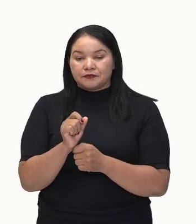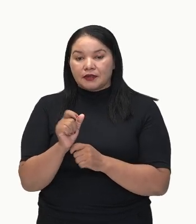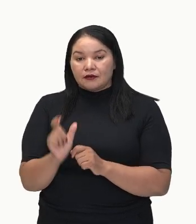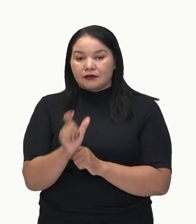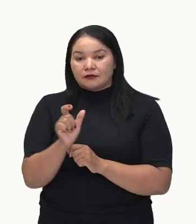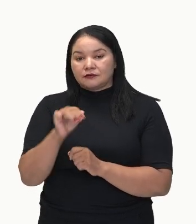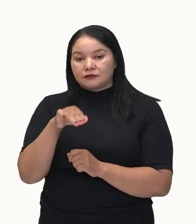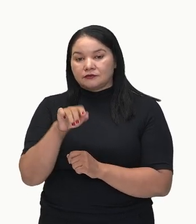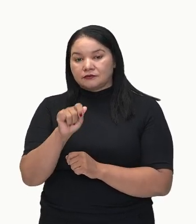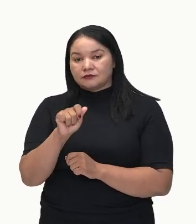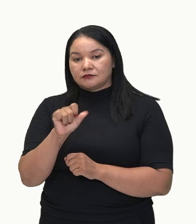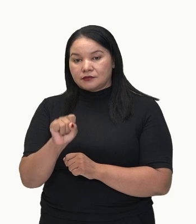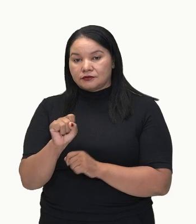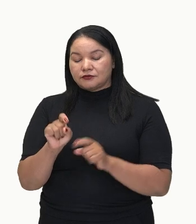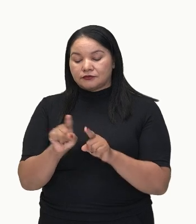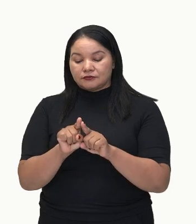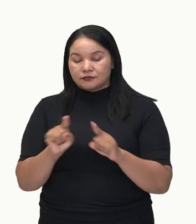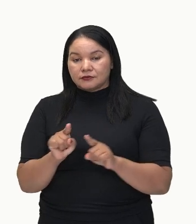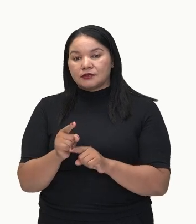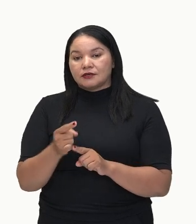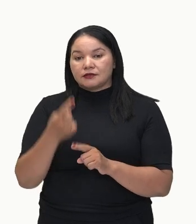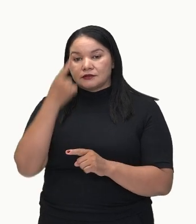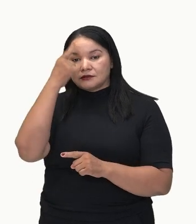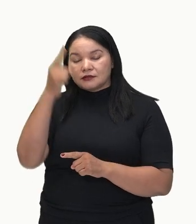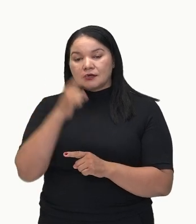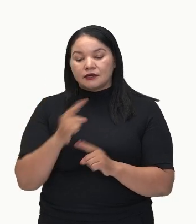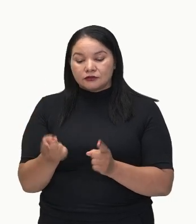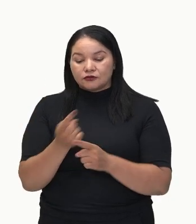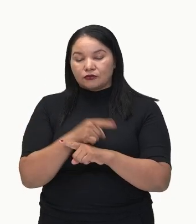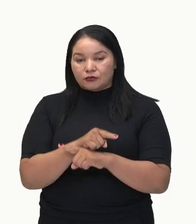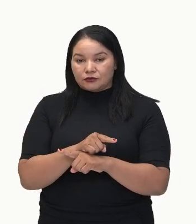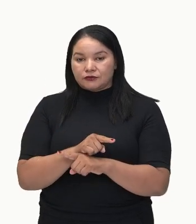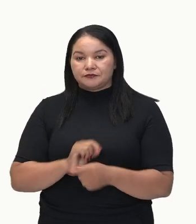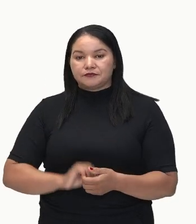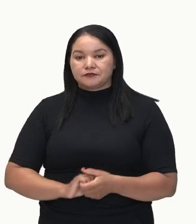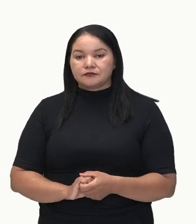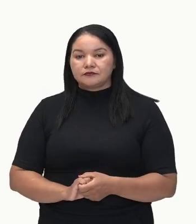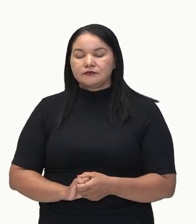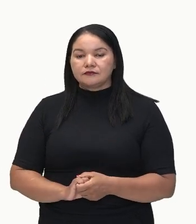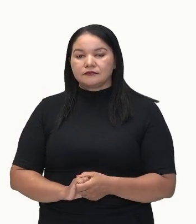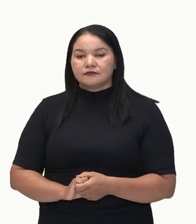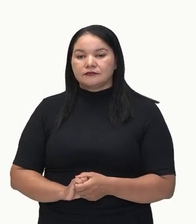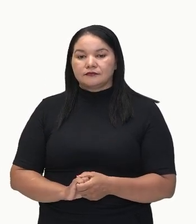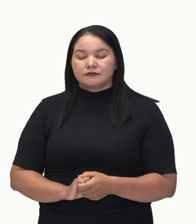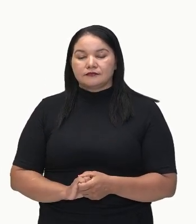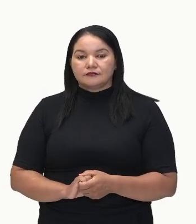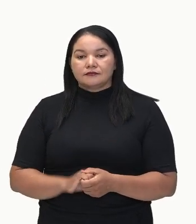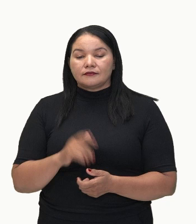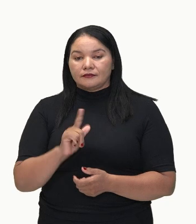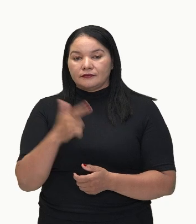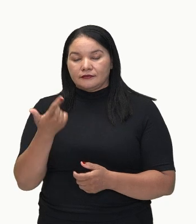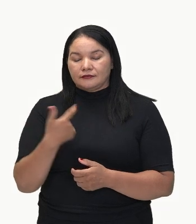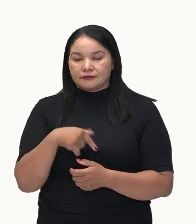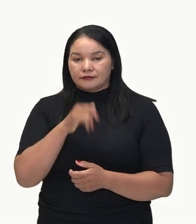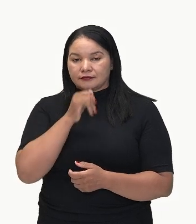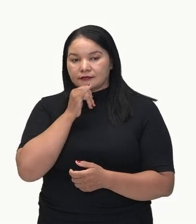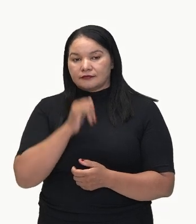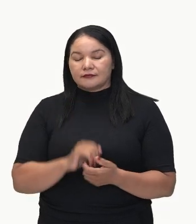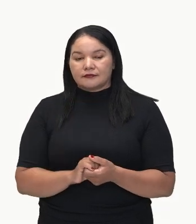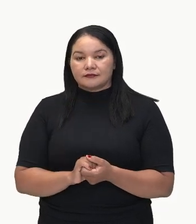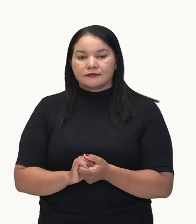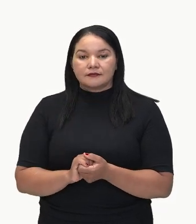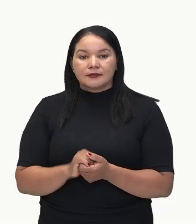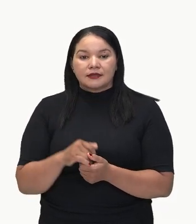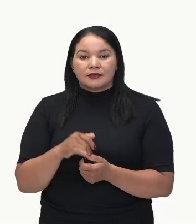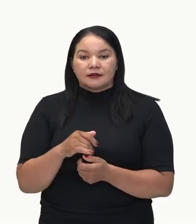de ideias opostas. Ok? Muito bem. Então, vamos prosseguindo. Outro exemplo. Olha só. Utilizamos o